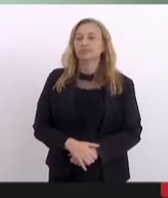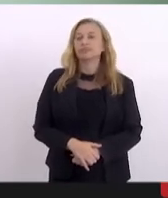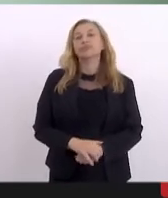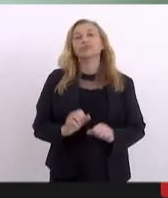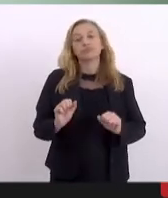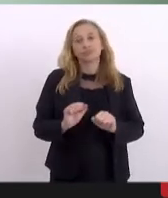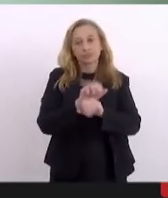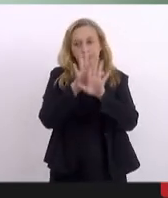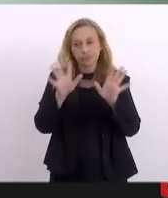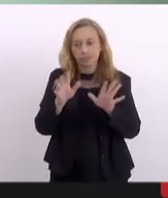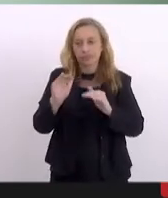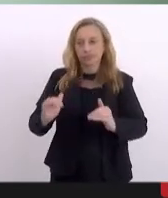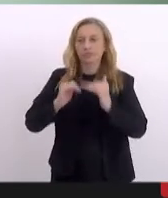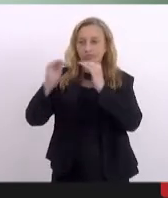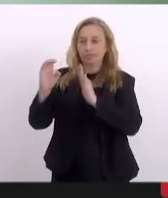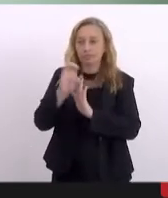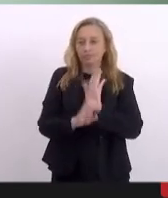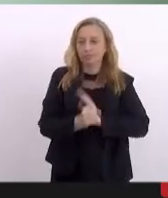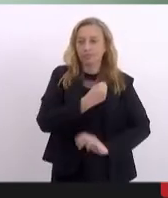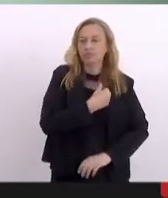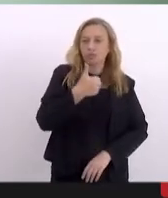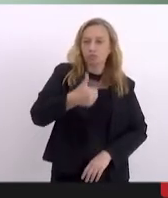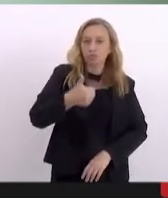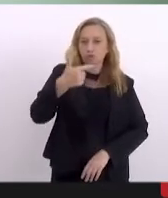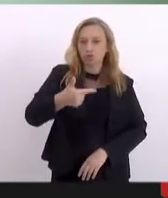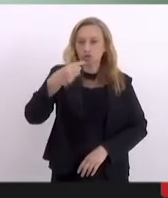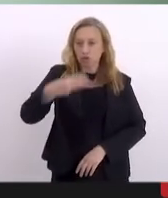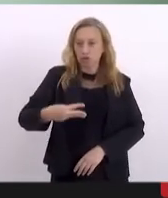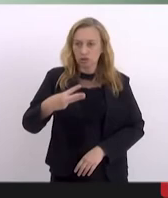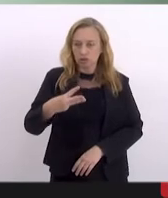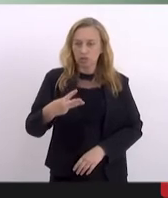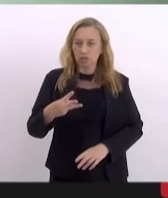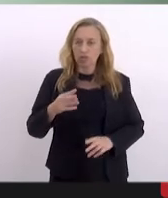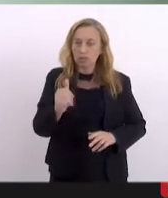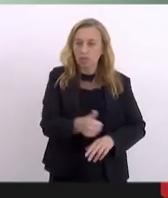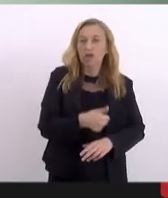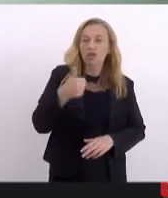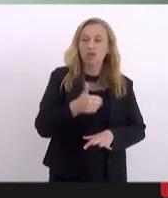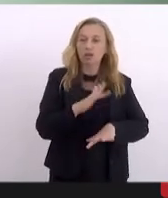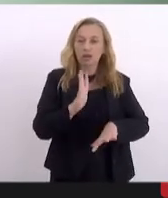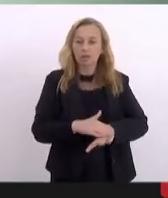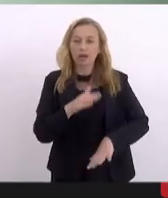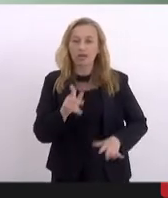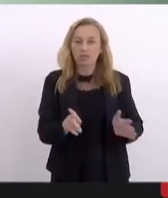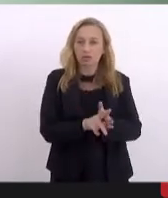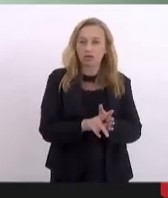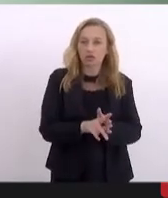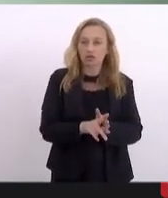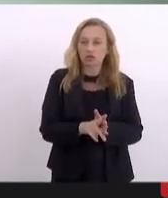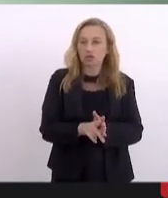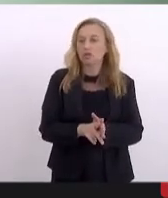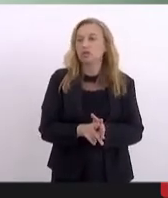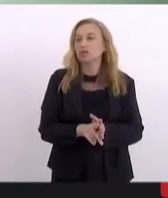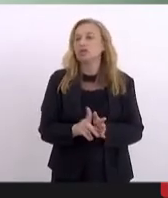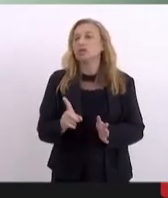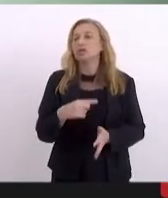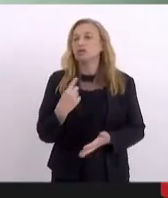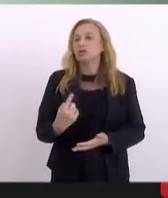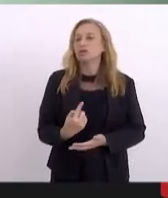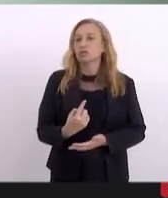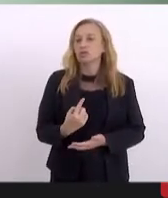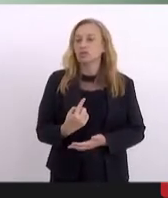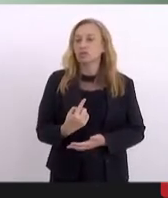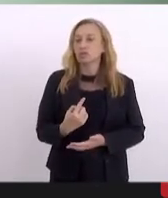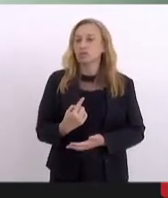ficou claro que as subemendas número 1, 2 e 3 aperfeiçoam ainda mais o projeto. Assim, o nosso parecer